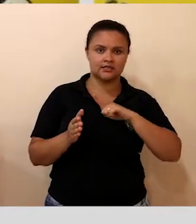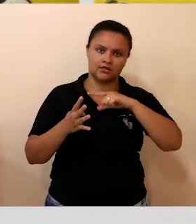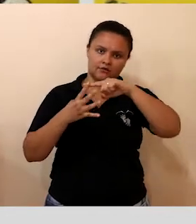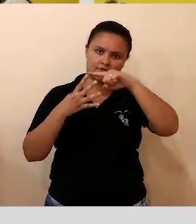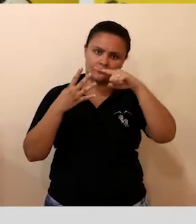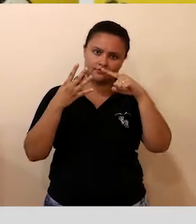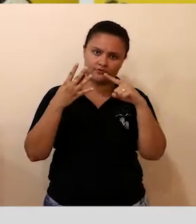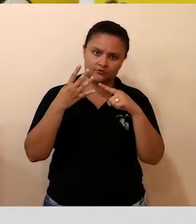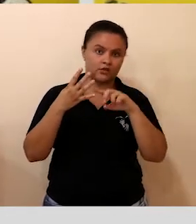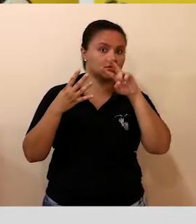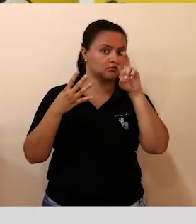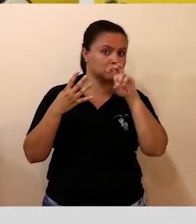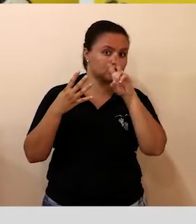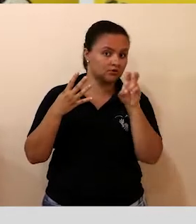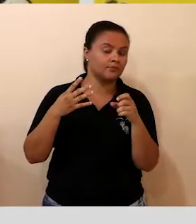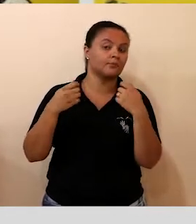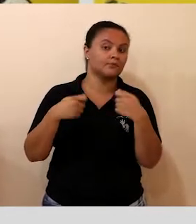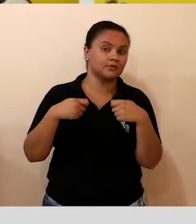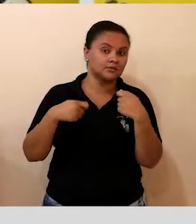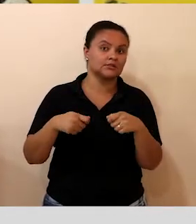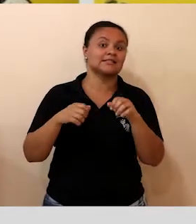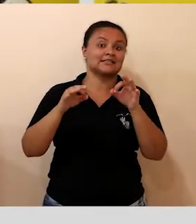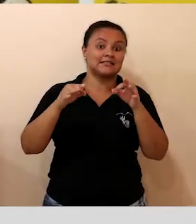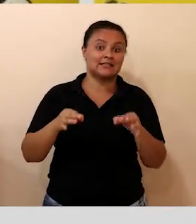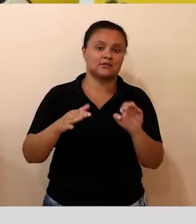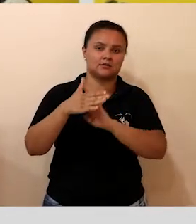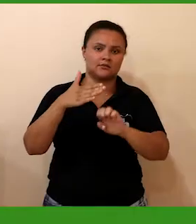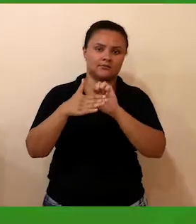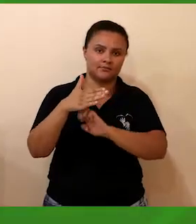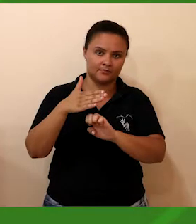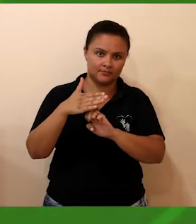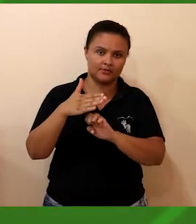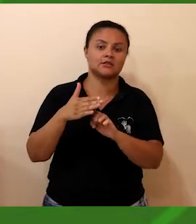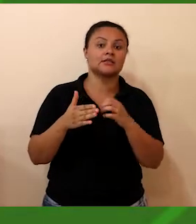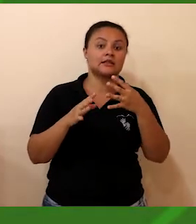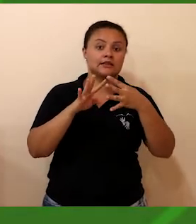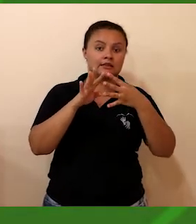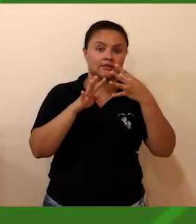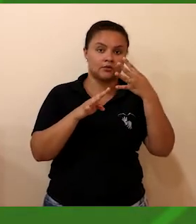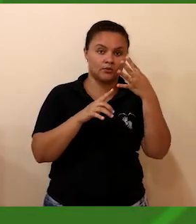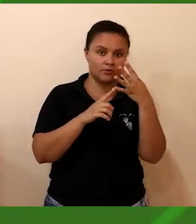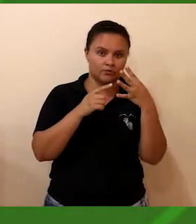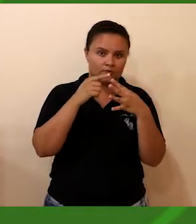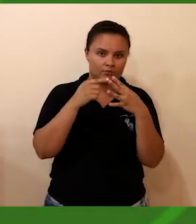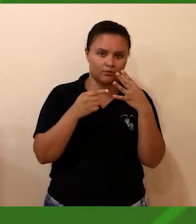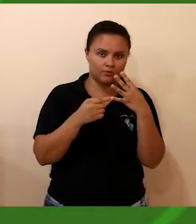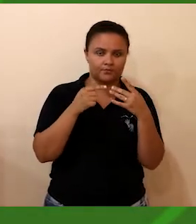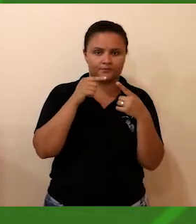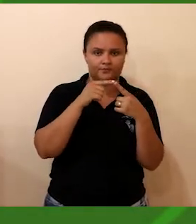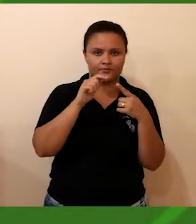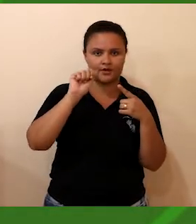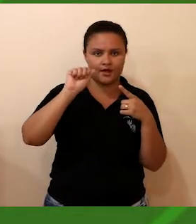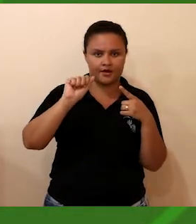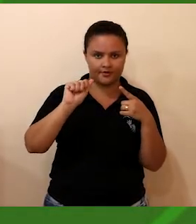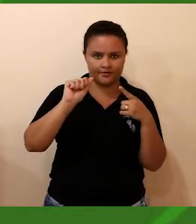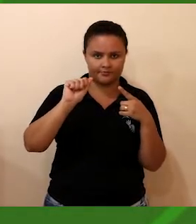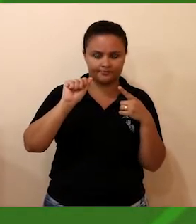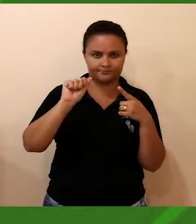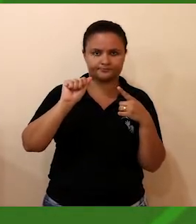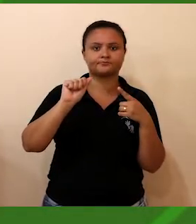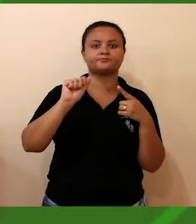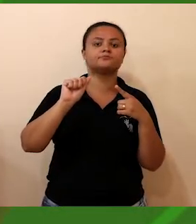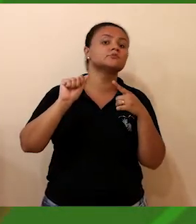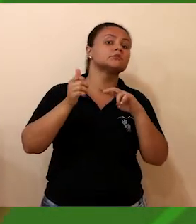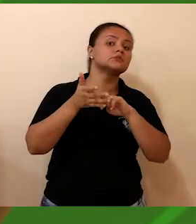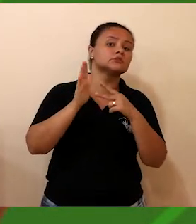Anvisa, para que seja feito o descarte destes materiais. São divididos em quatro grupos. Grupo A, sub A4,